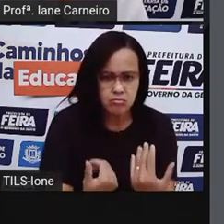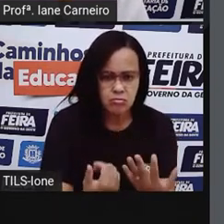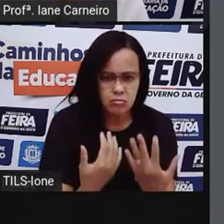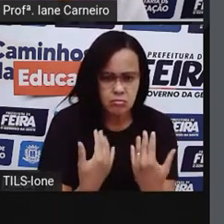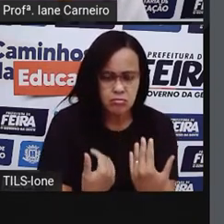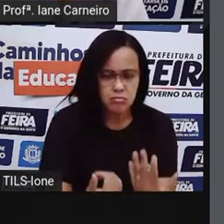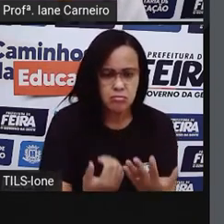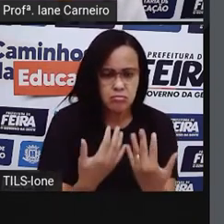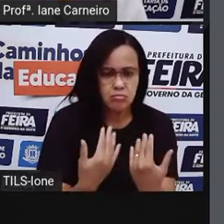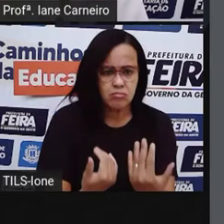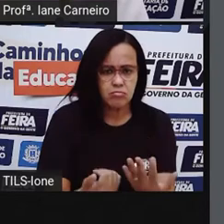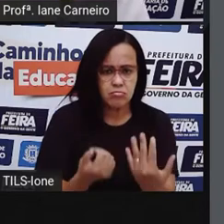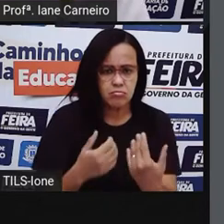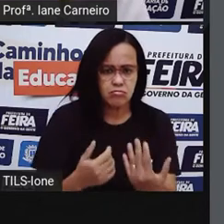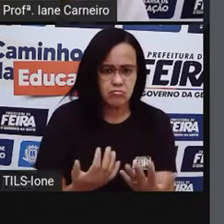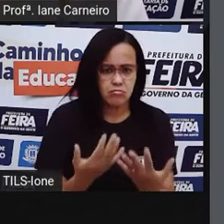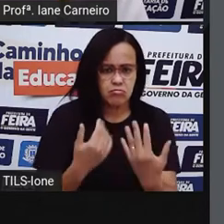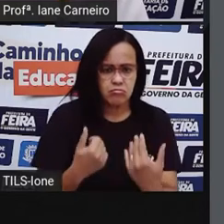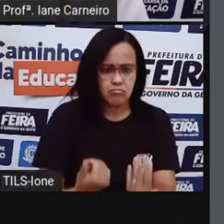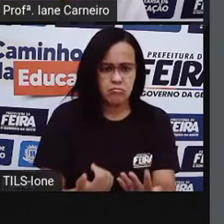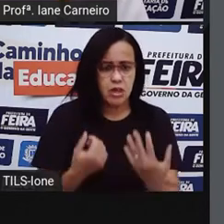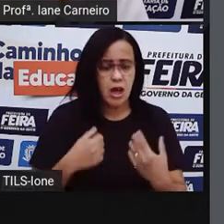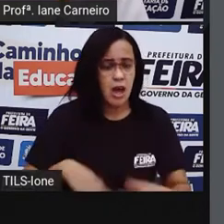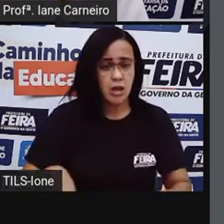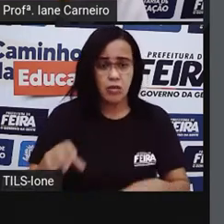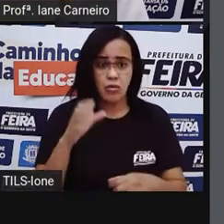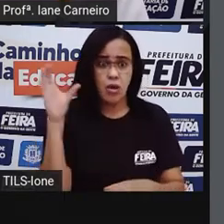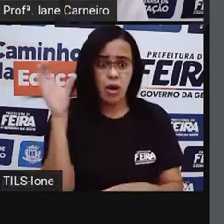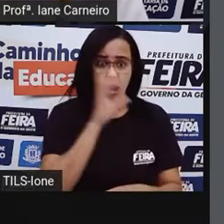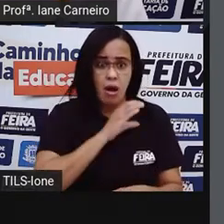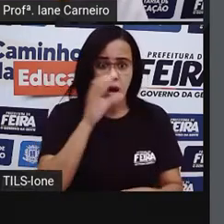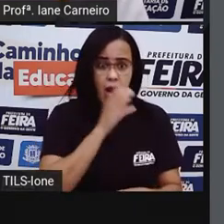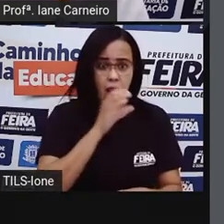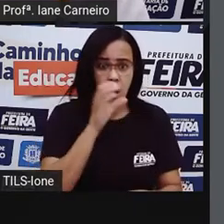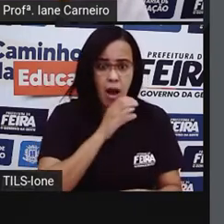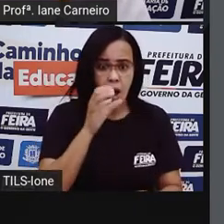terreno do mato que havia crescido.